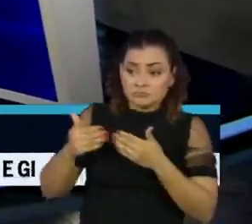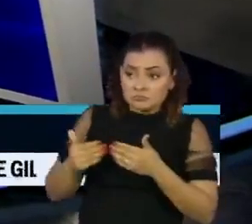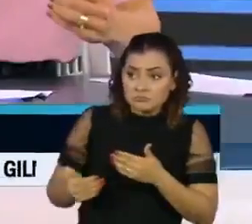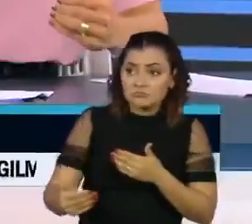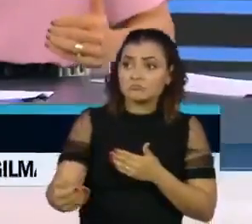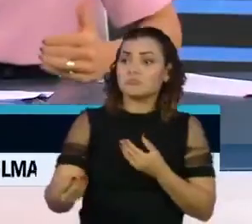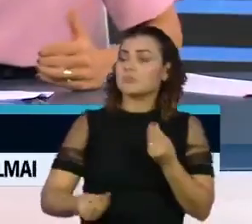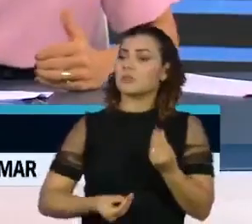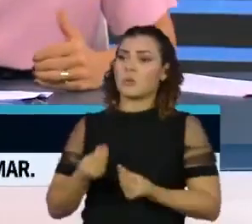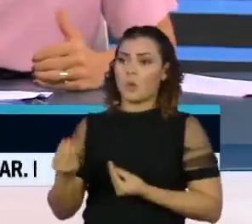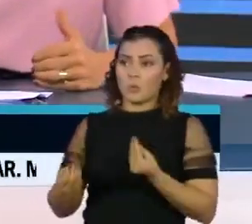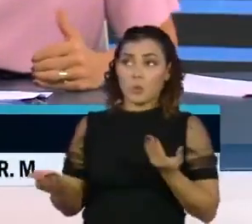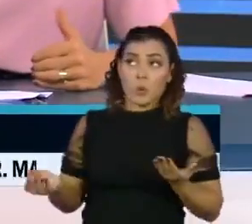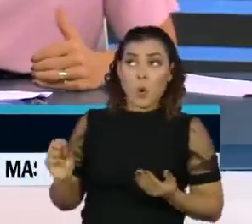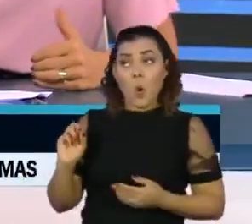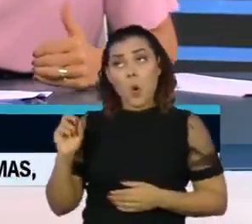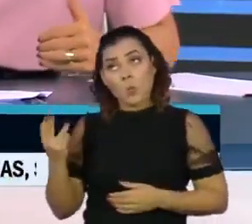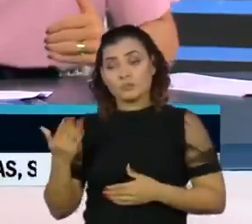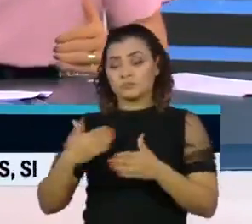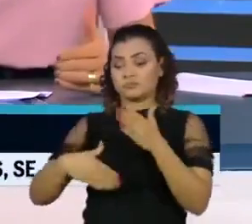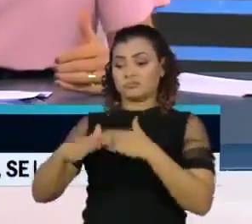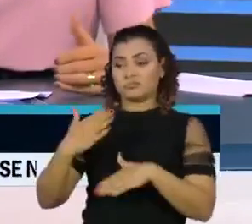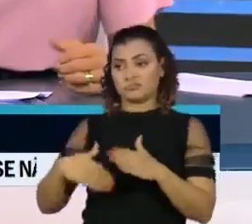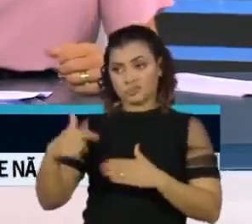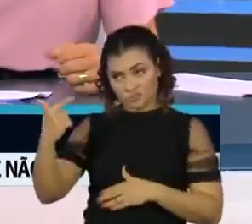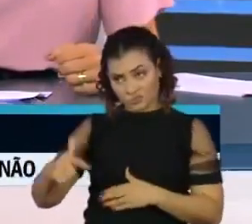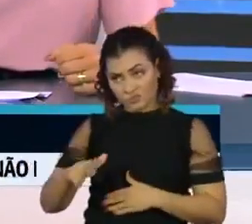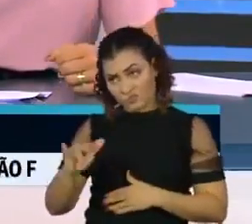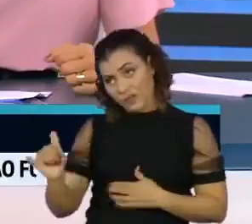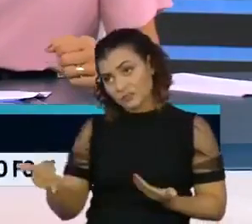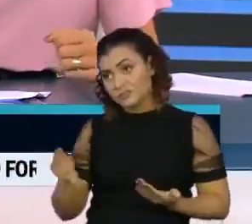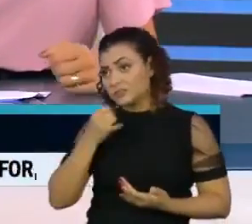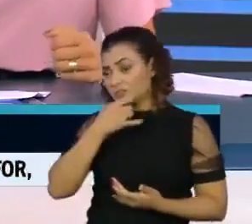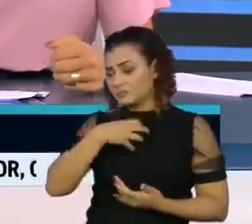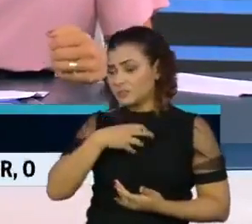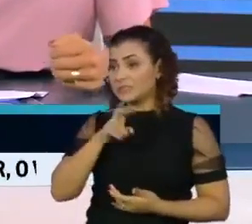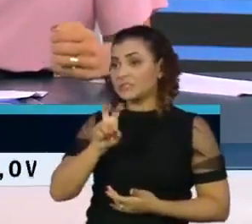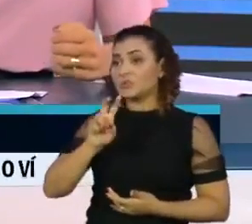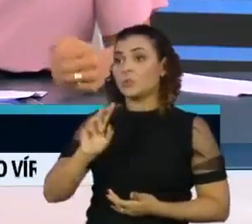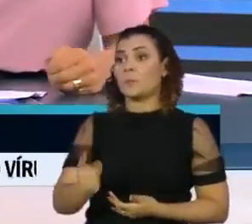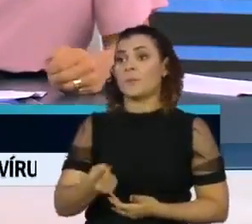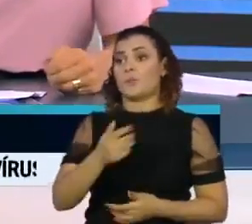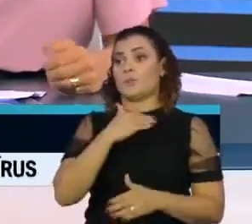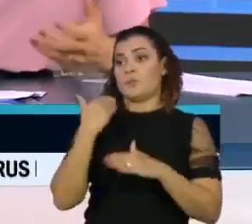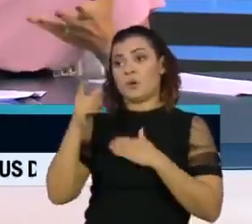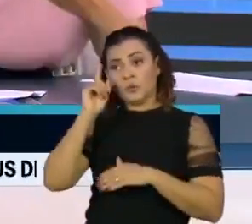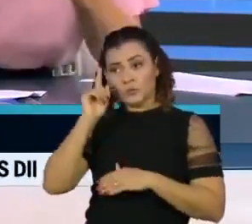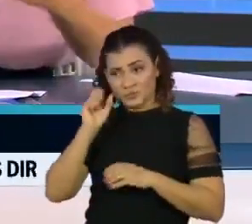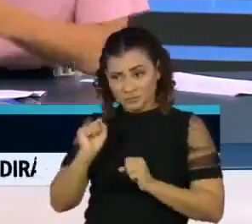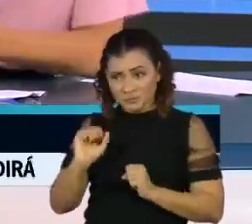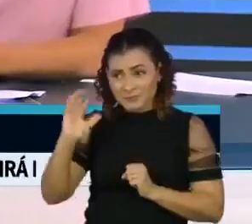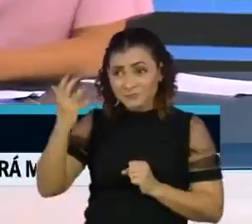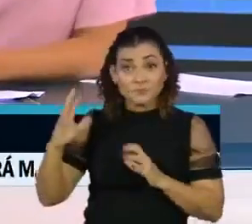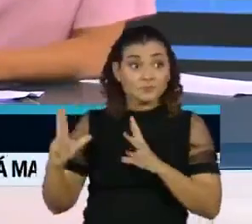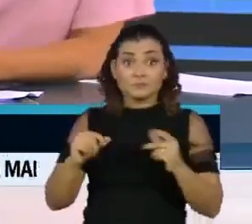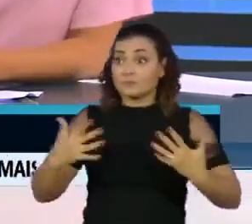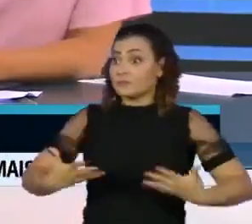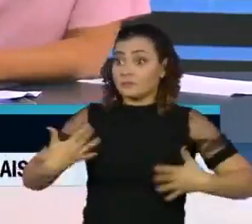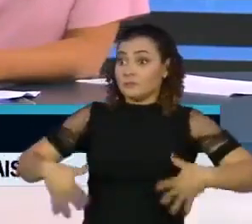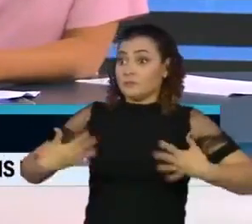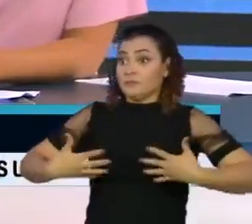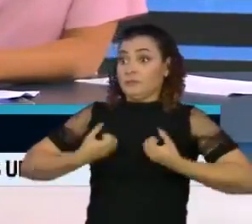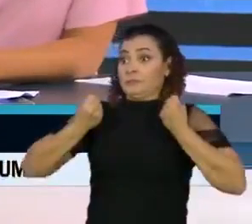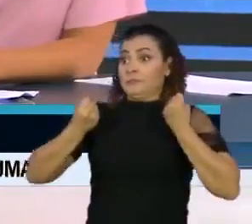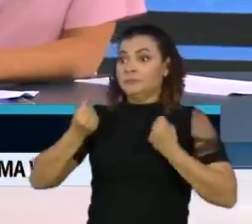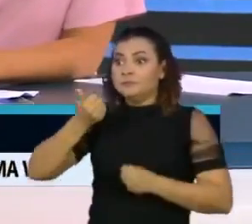frente ou ainda podemos andar para trás e chegar aí na triste marca de 5 mil mortes por dia como sustou hoje o de